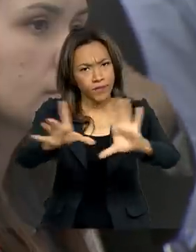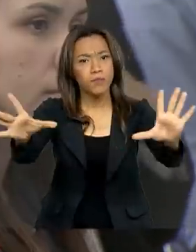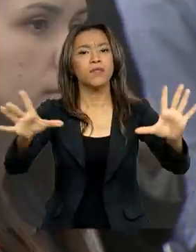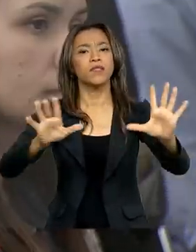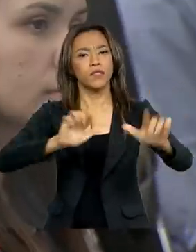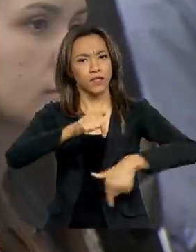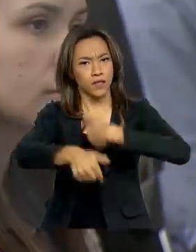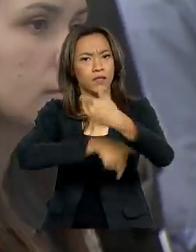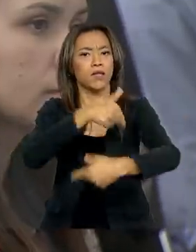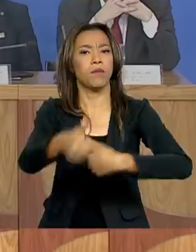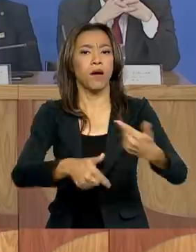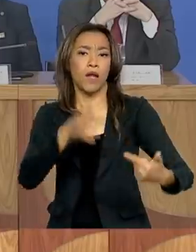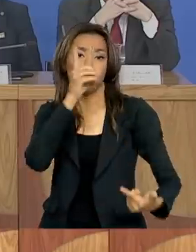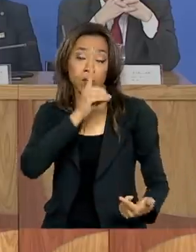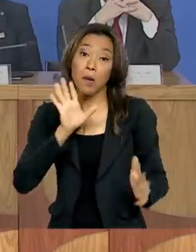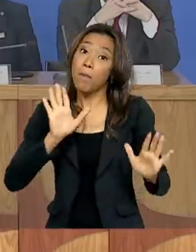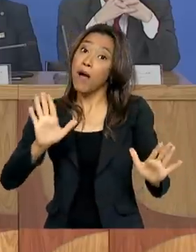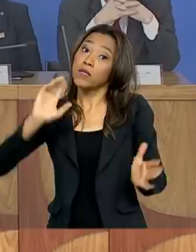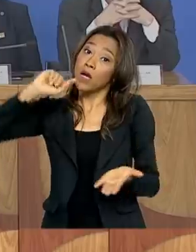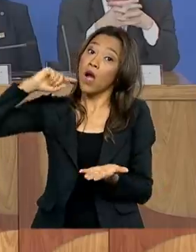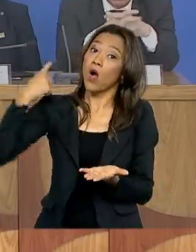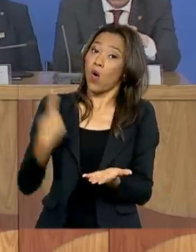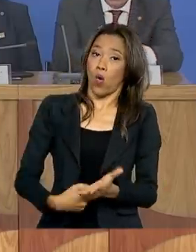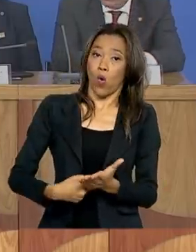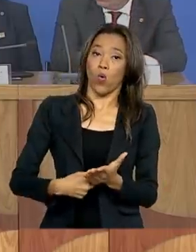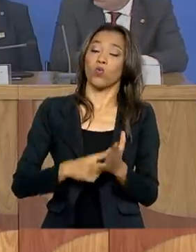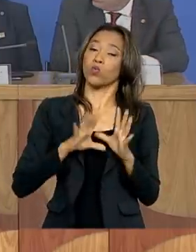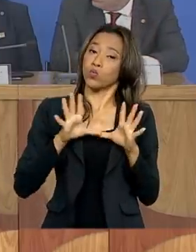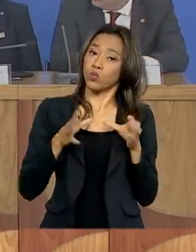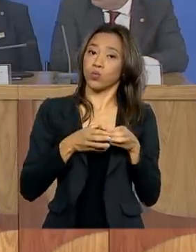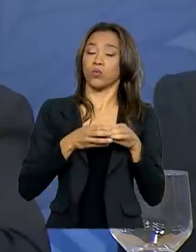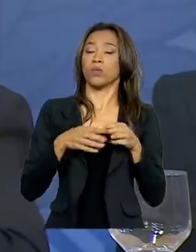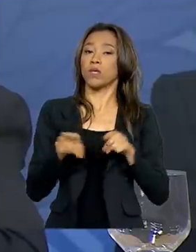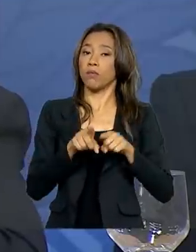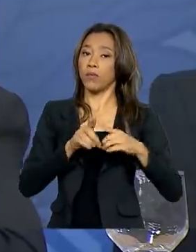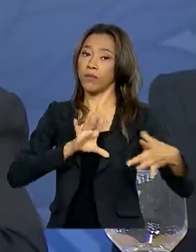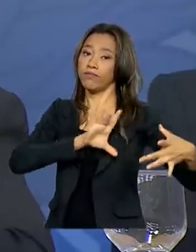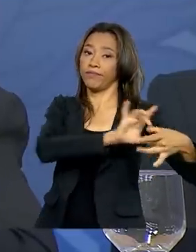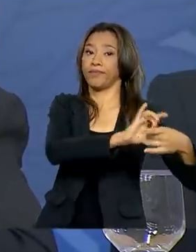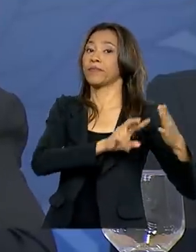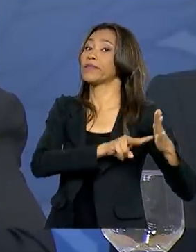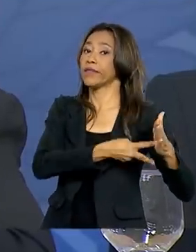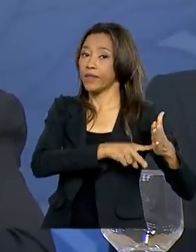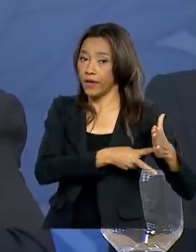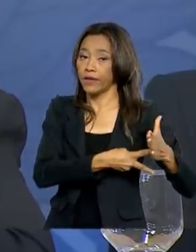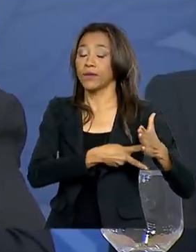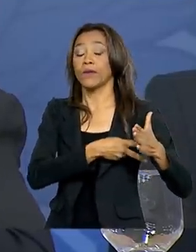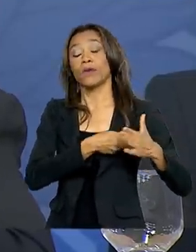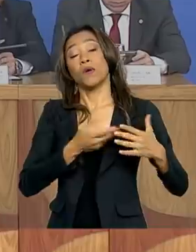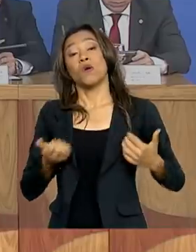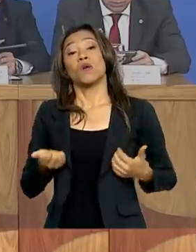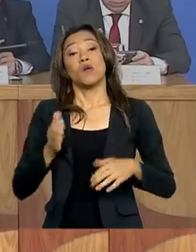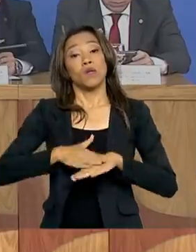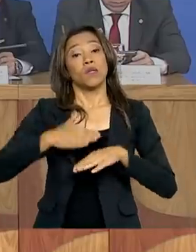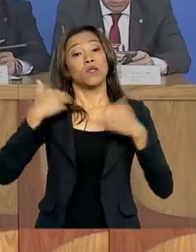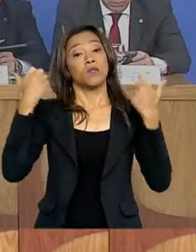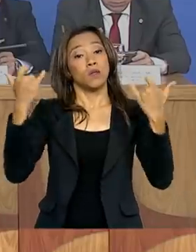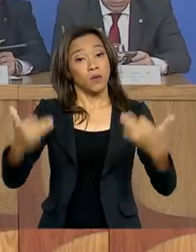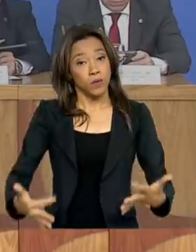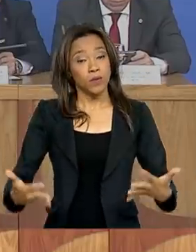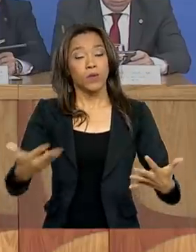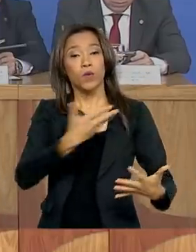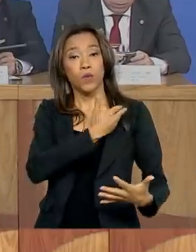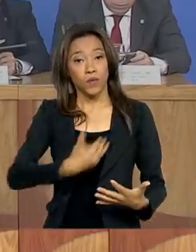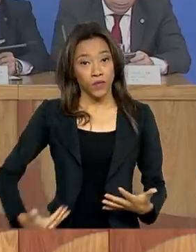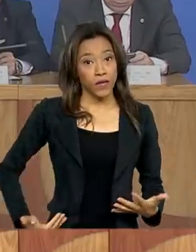mas apenas quando há convenção coletiva e acordo com sindicatos, o que, segundo o governo, prejudica a produtividade,